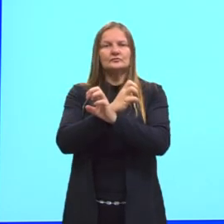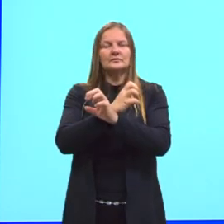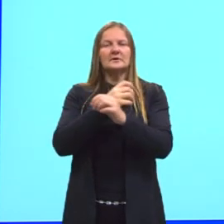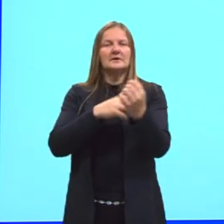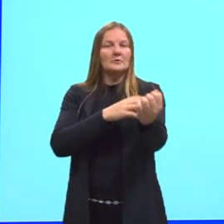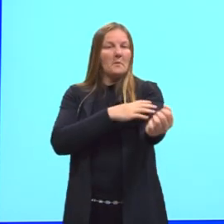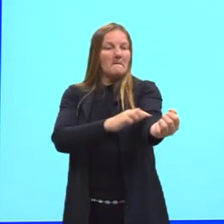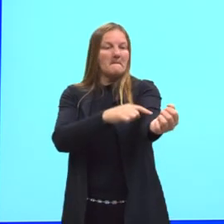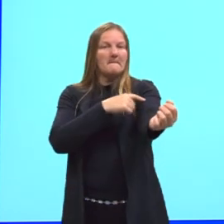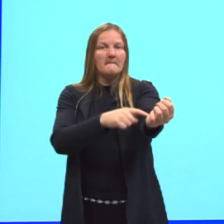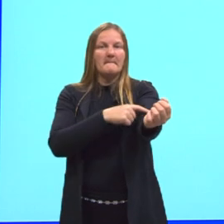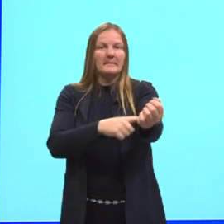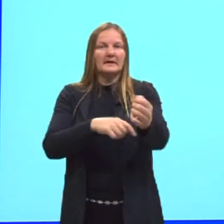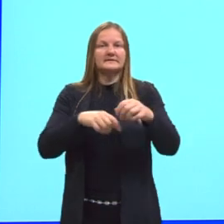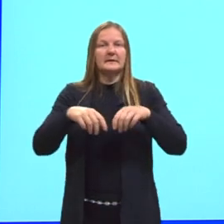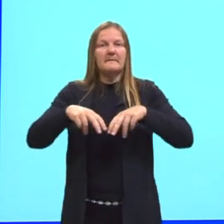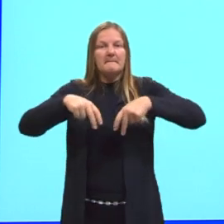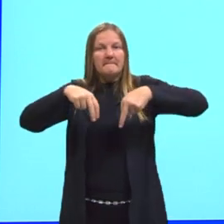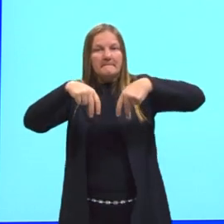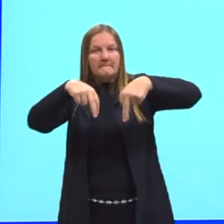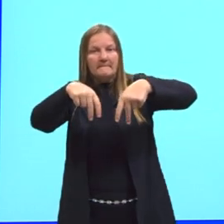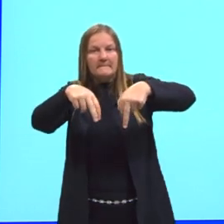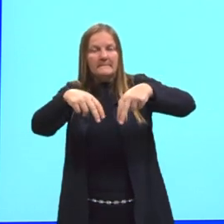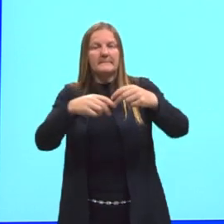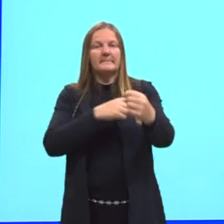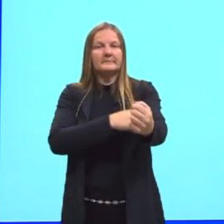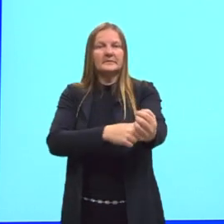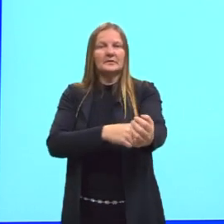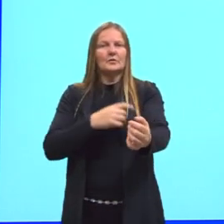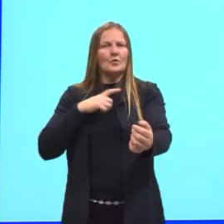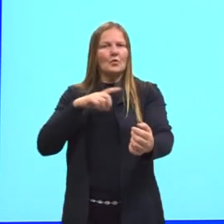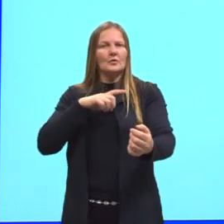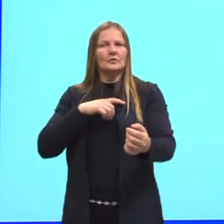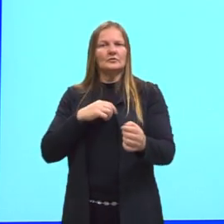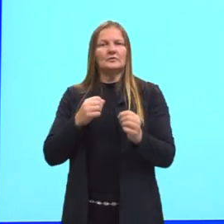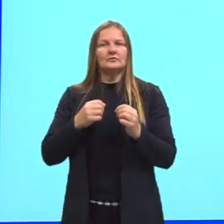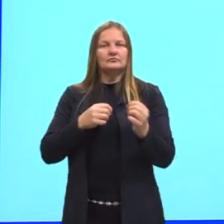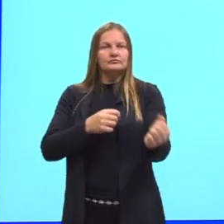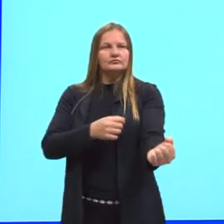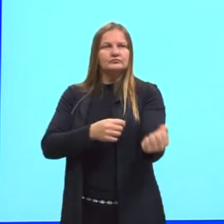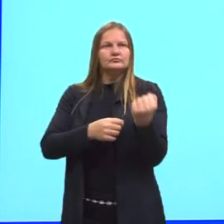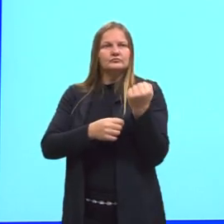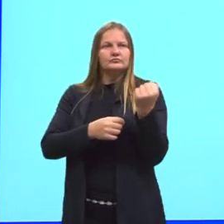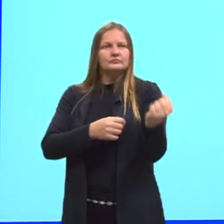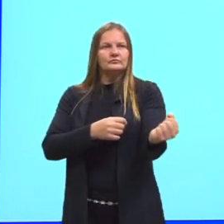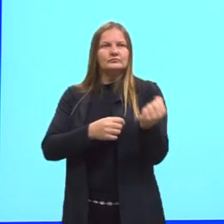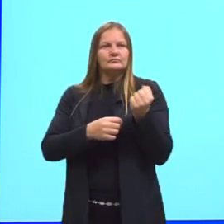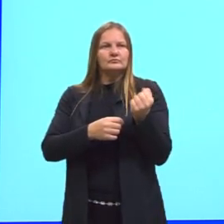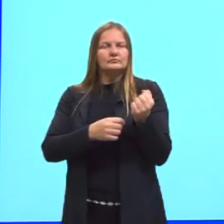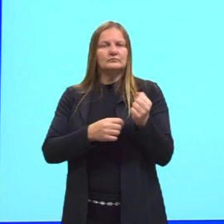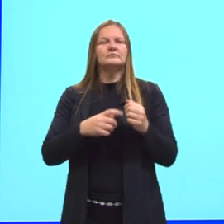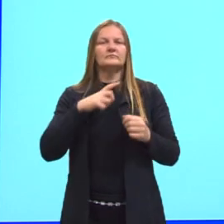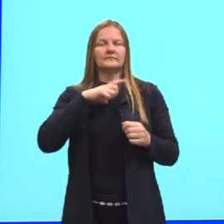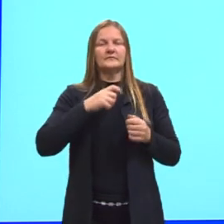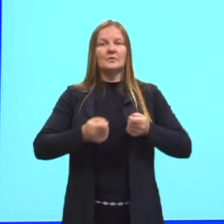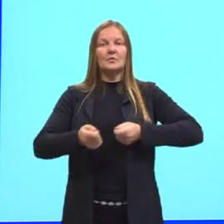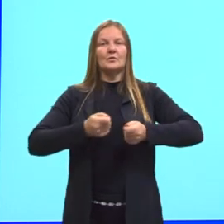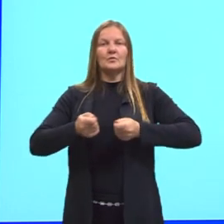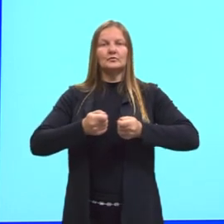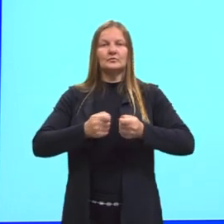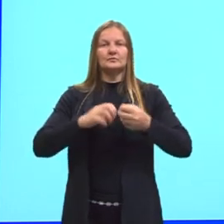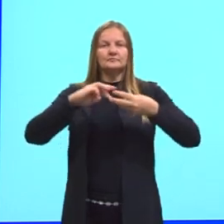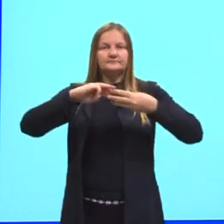braço, da perna. Então, tudo que a gente consegue controlar, a ação voluntária, é formado, então, pelo